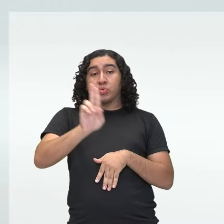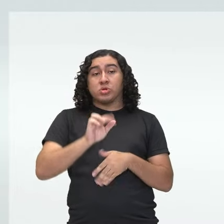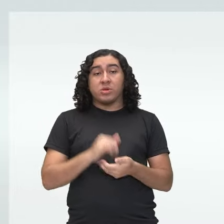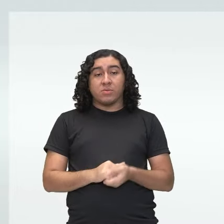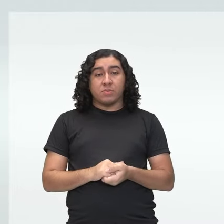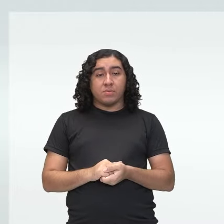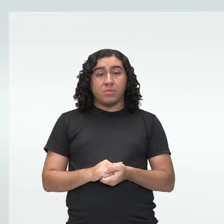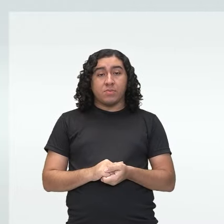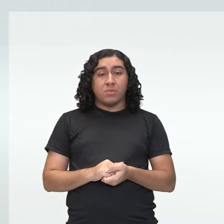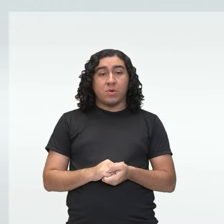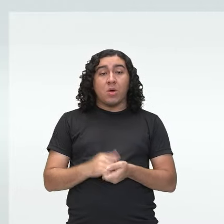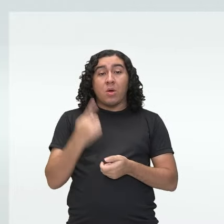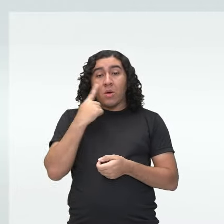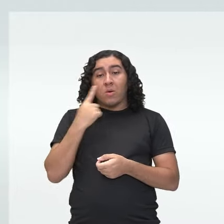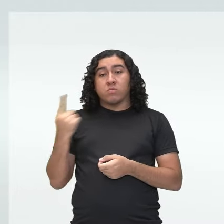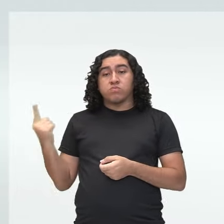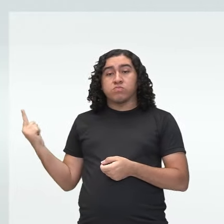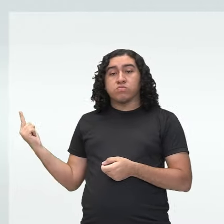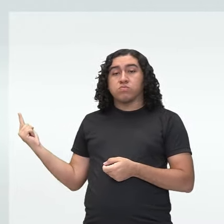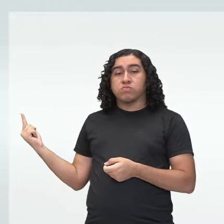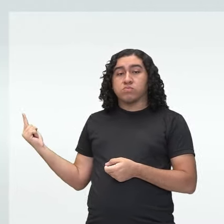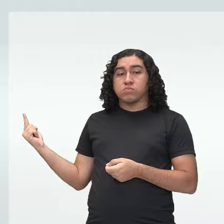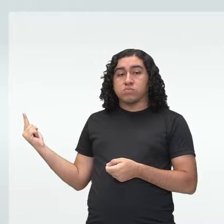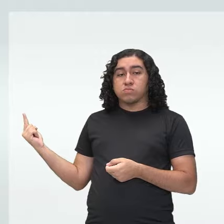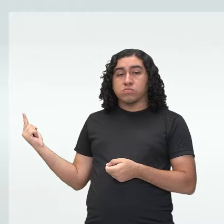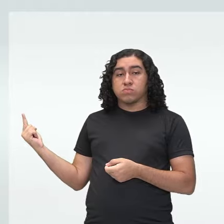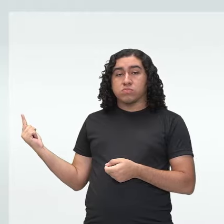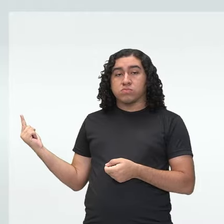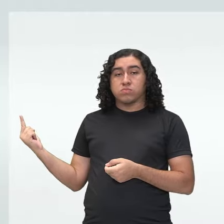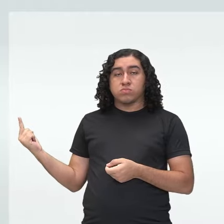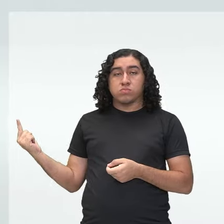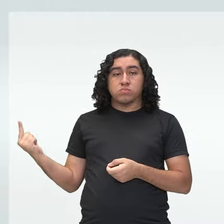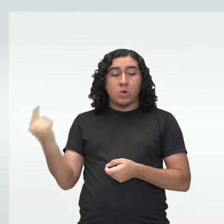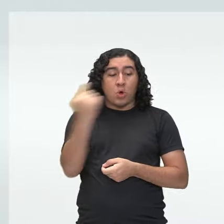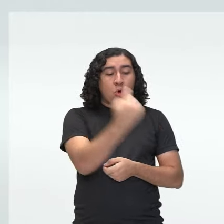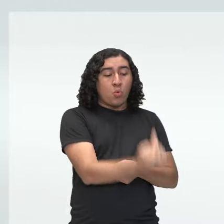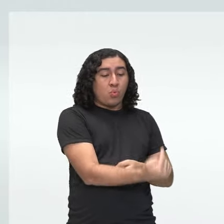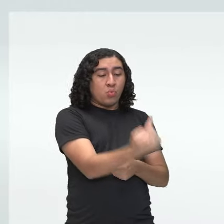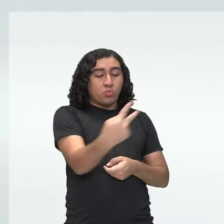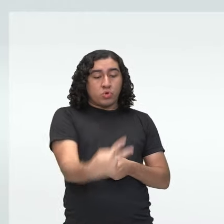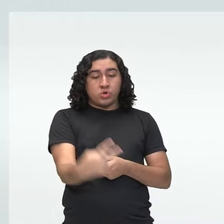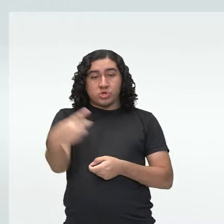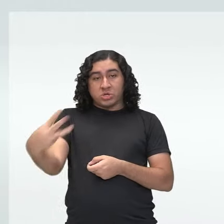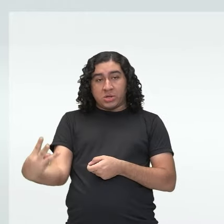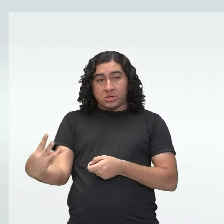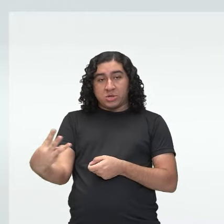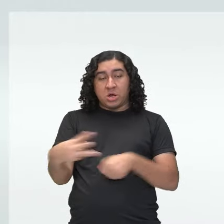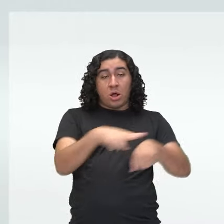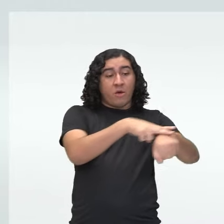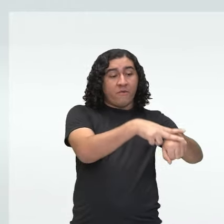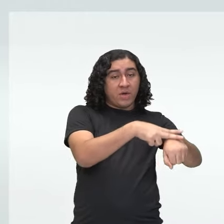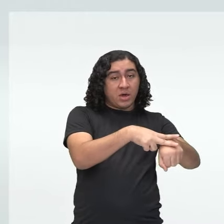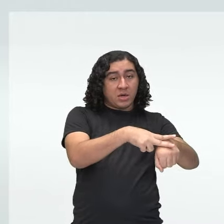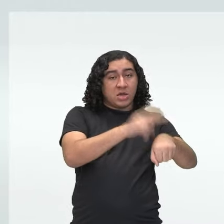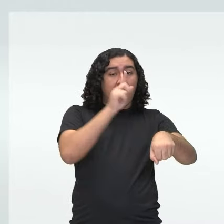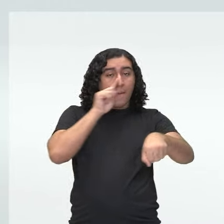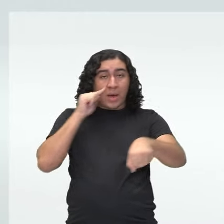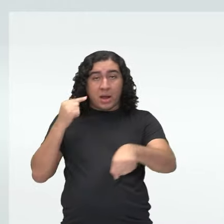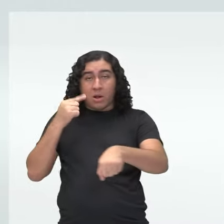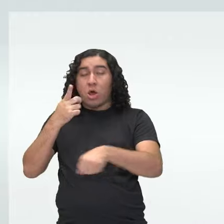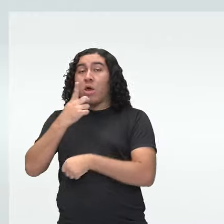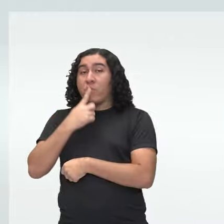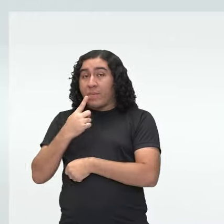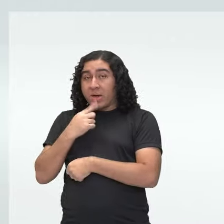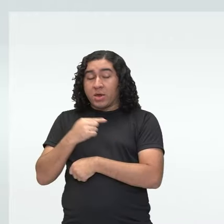aqui, ó, produtor, consumidor primário e consumidor secundário aqui no cantinho. E aqui, nessa direção, eu tenho a